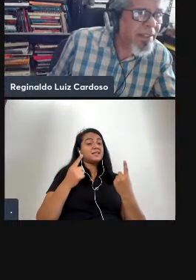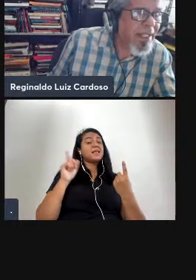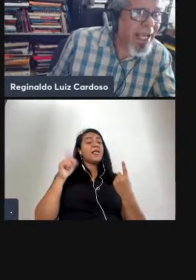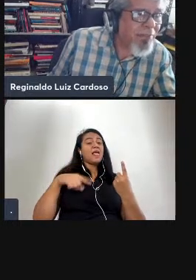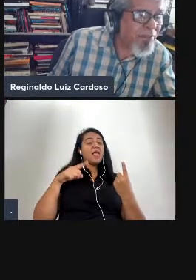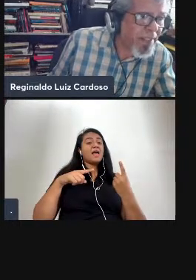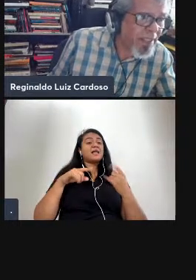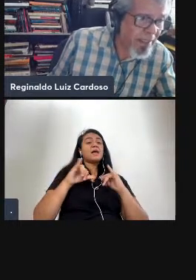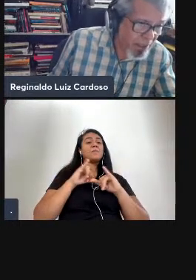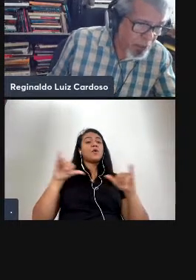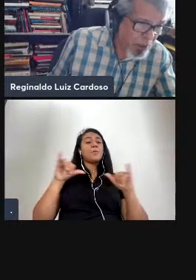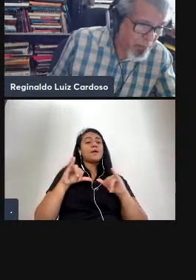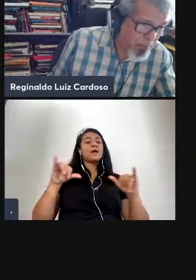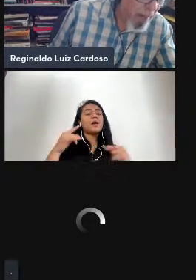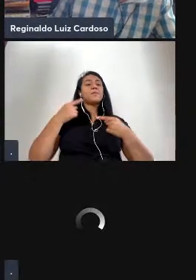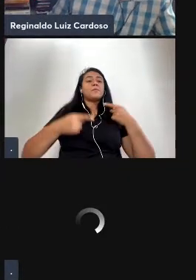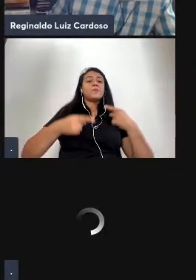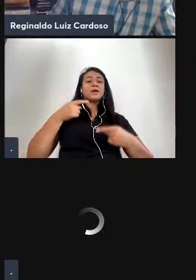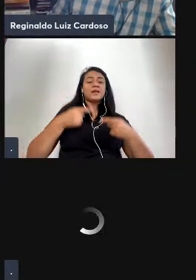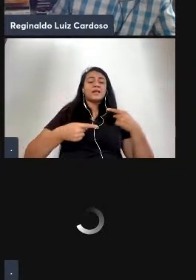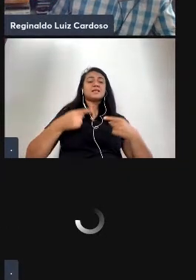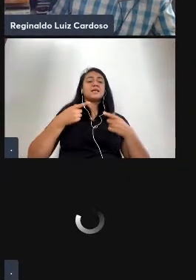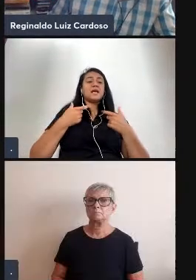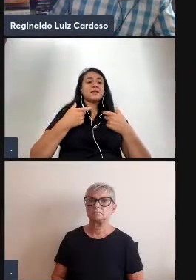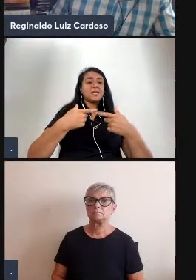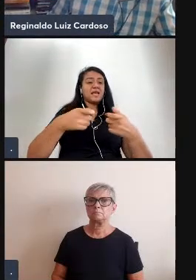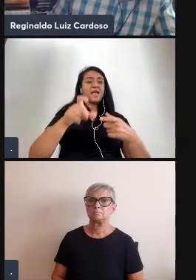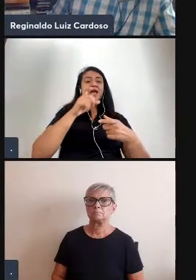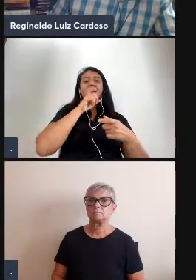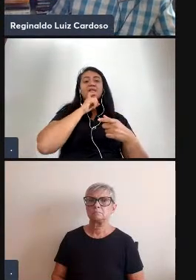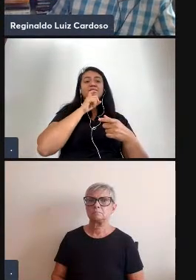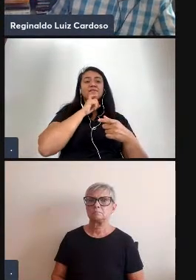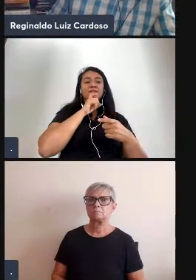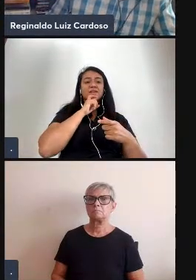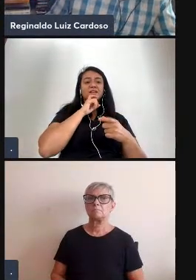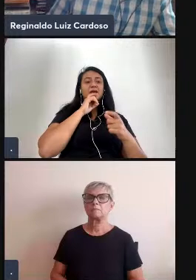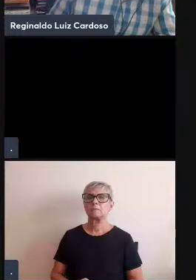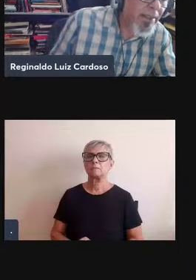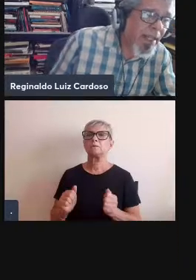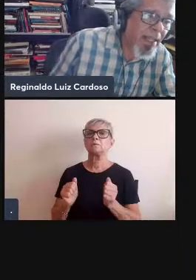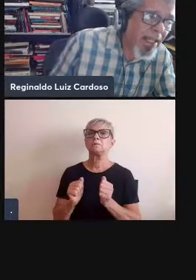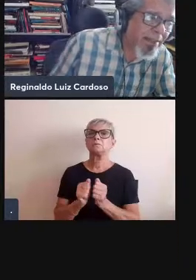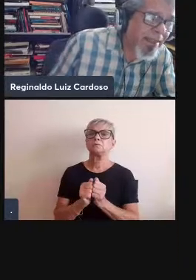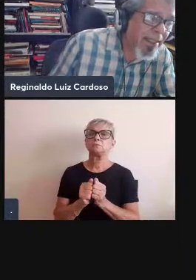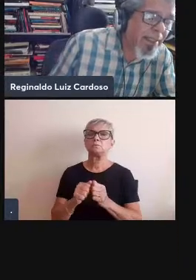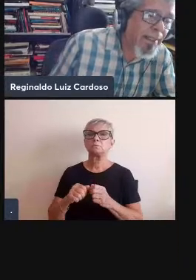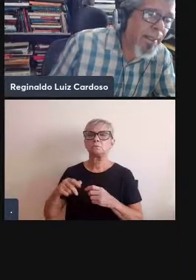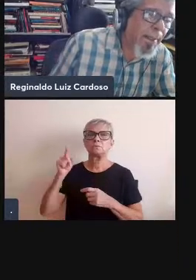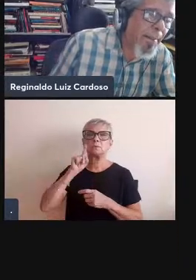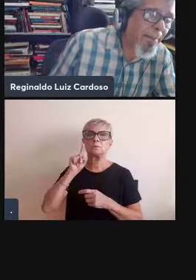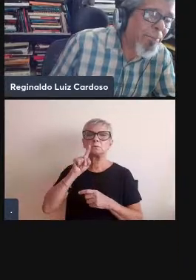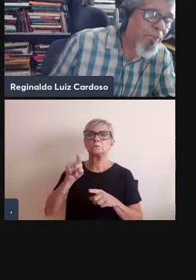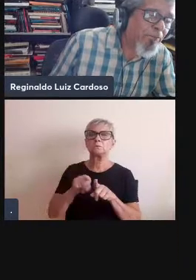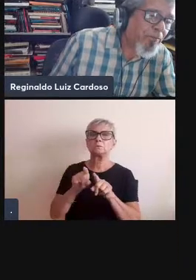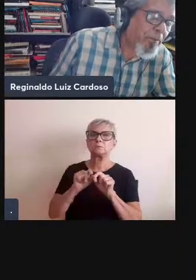Life da Guerra Fria para o lado dos Estados Unidos tem essa